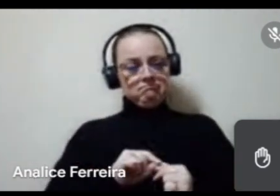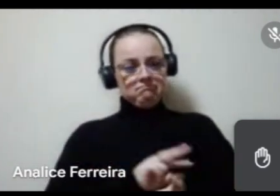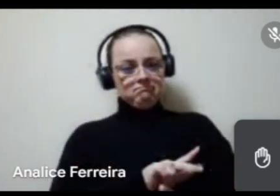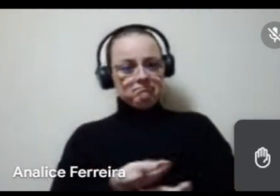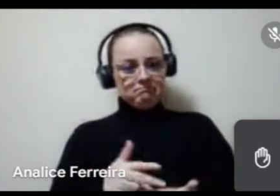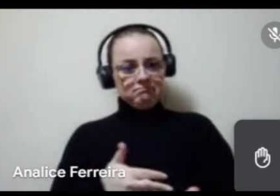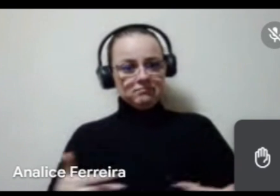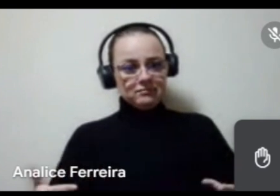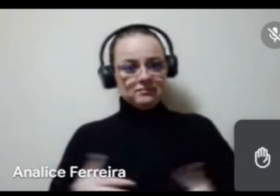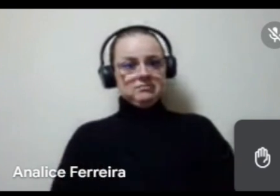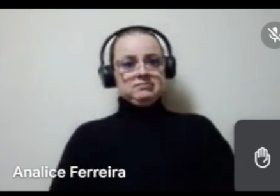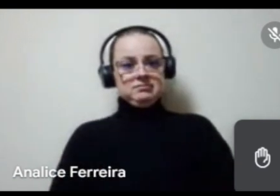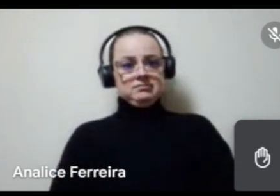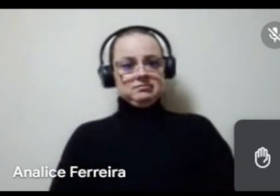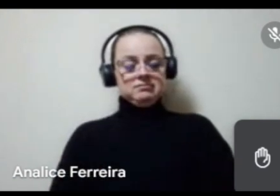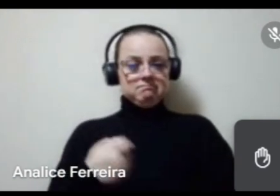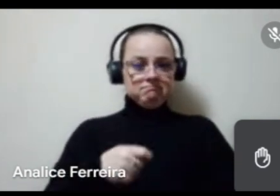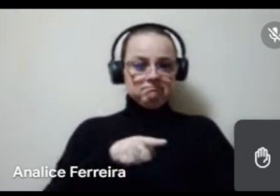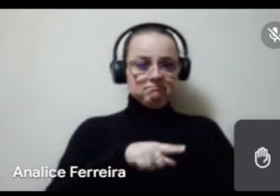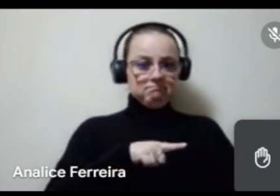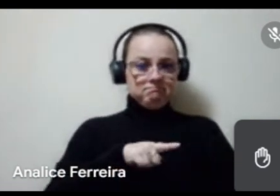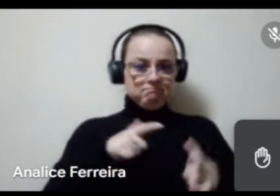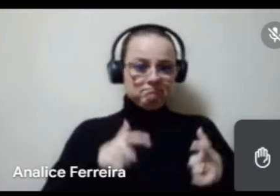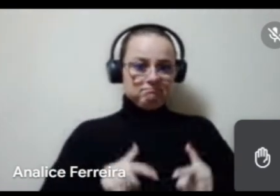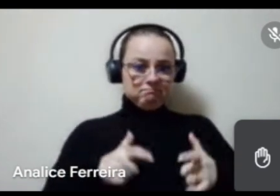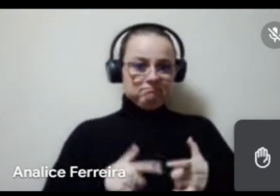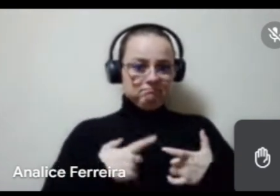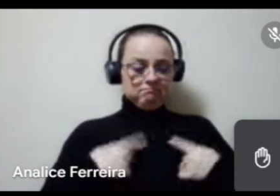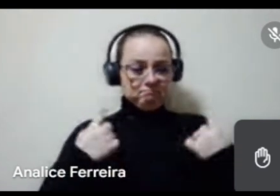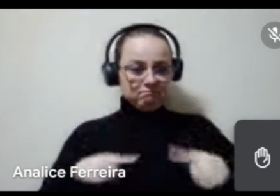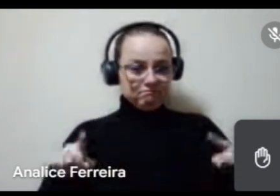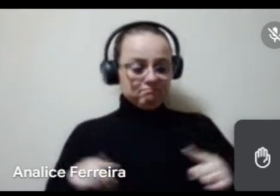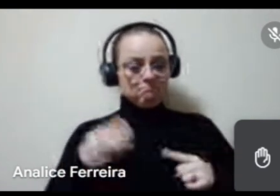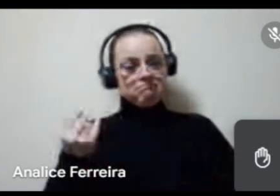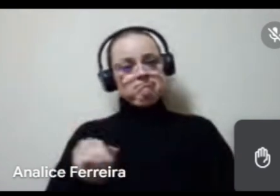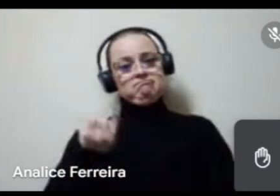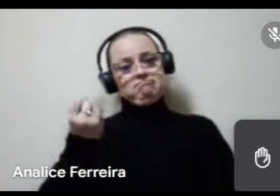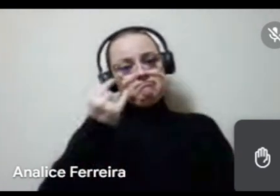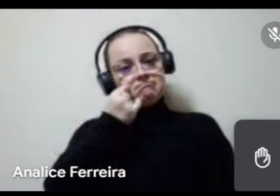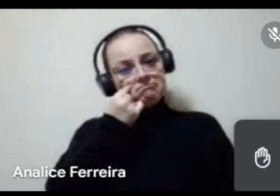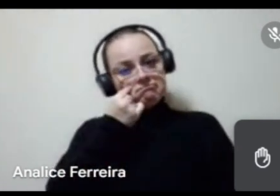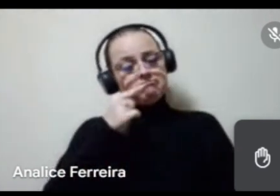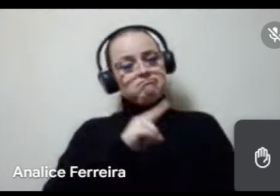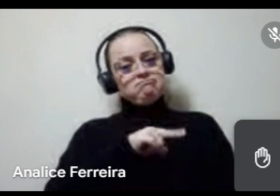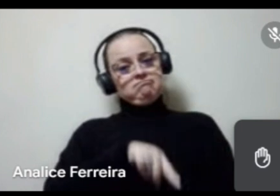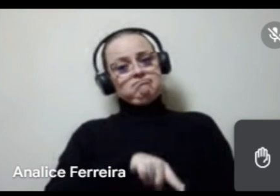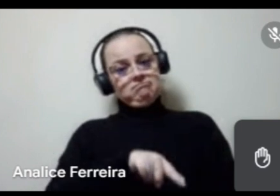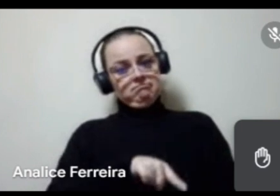que quer ter esse espaço no edital de música, então é muito importante quem está aqui presente, que tem essas demandas,